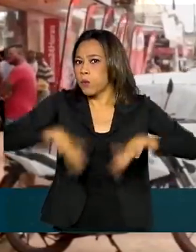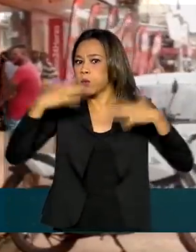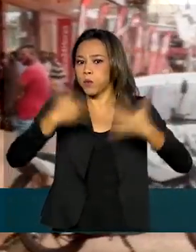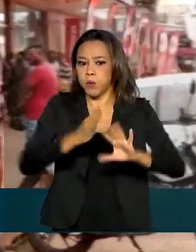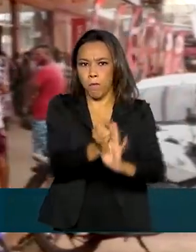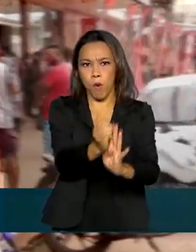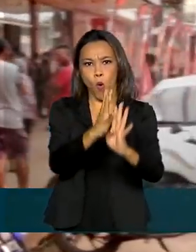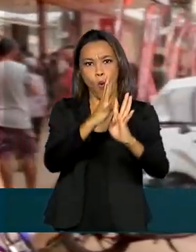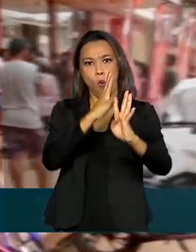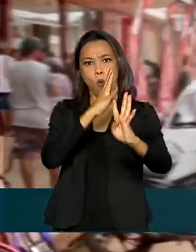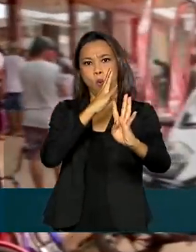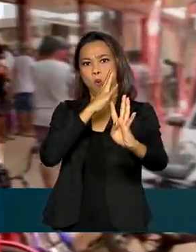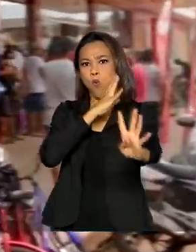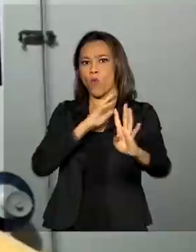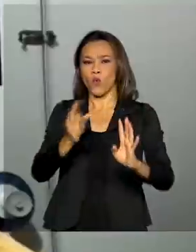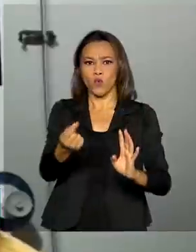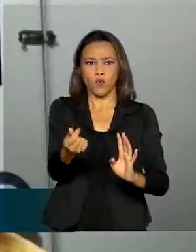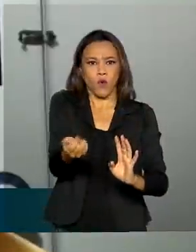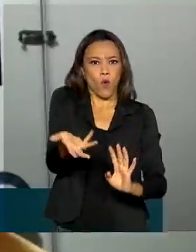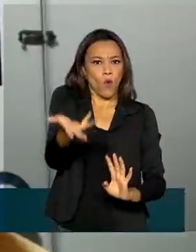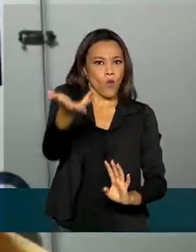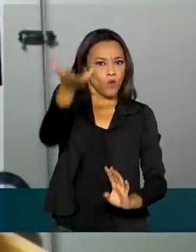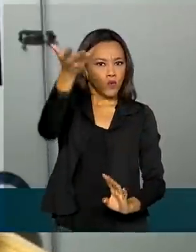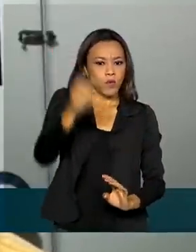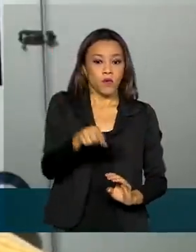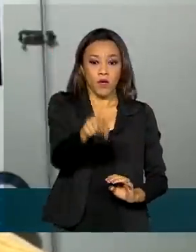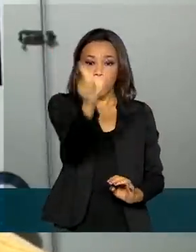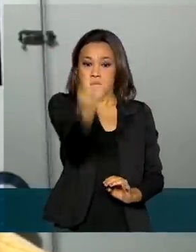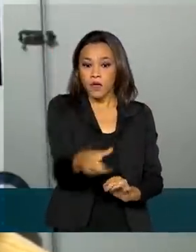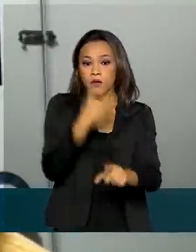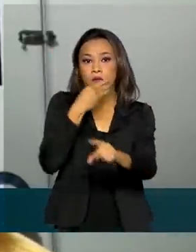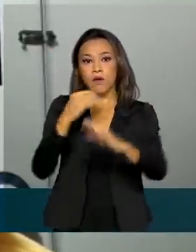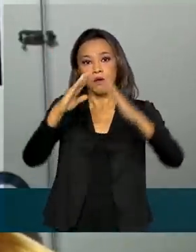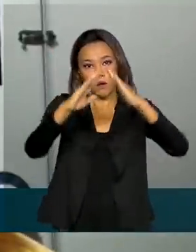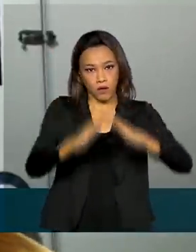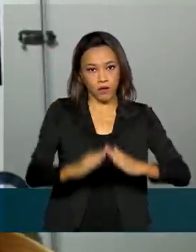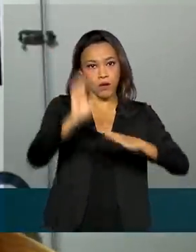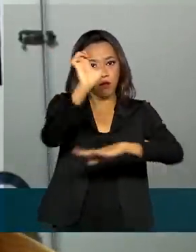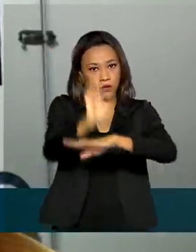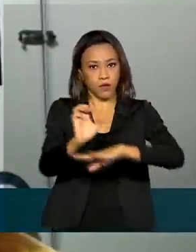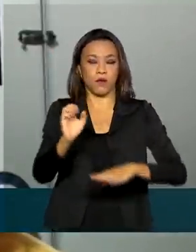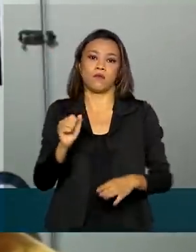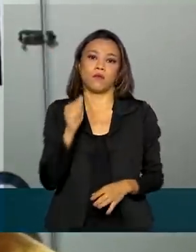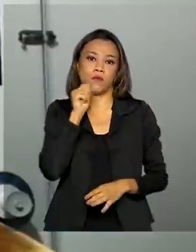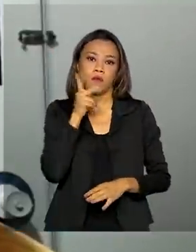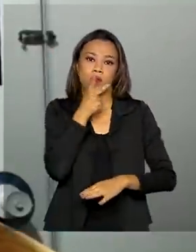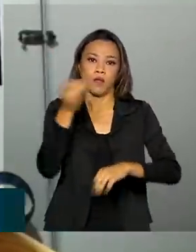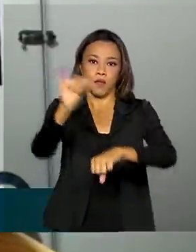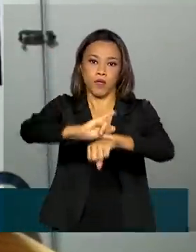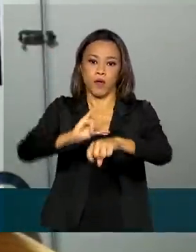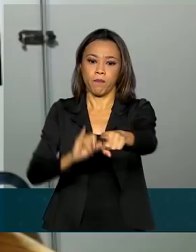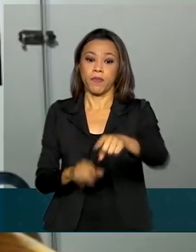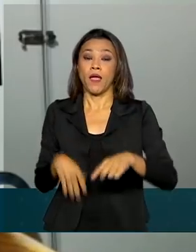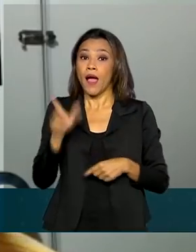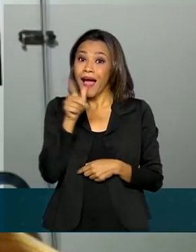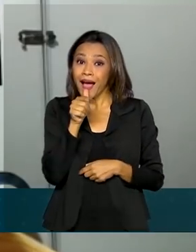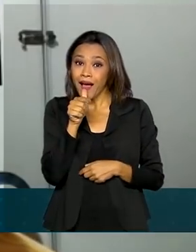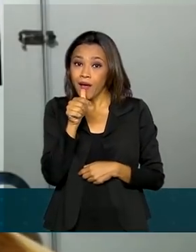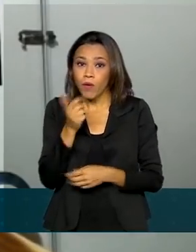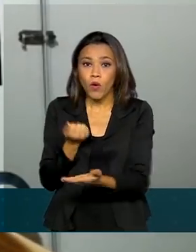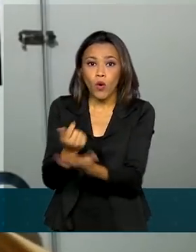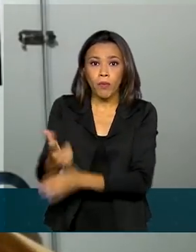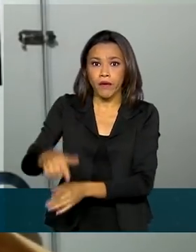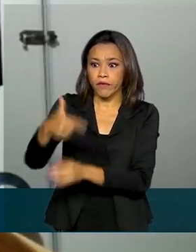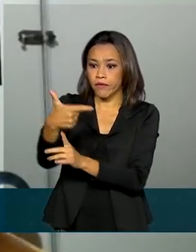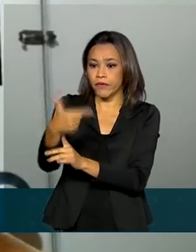e os preços subiram bastante, segundo este morador de Macapá. A água mineral teve gente comprando a R$ 25